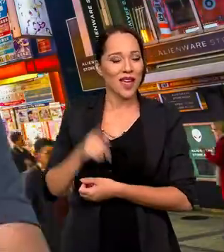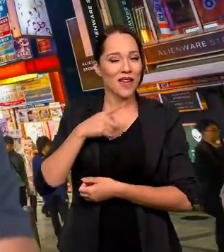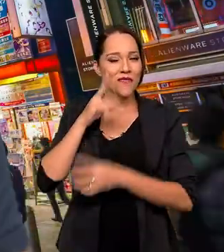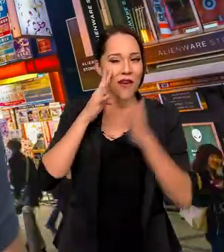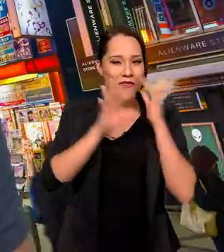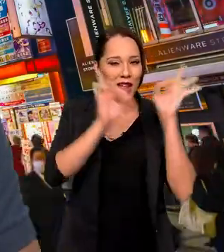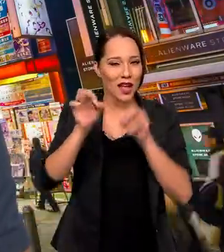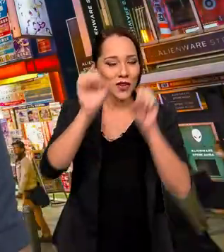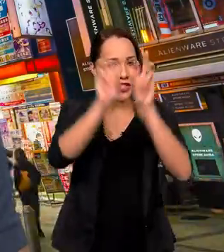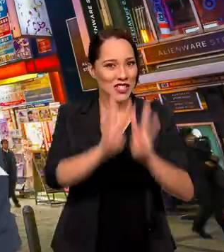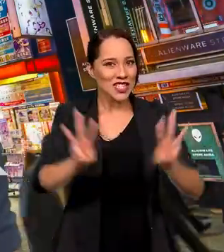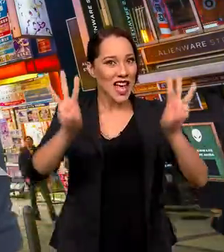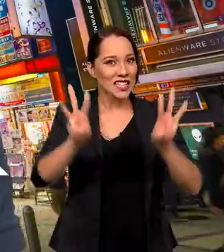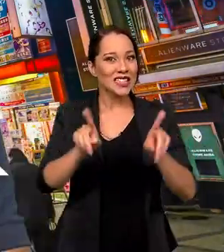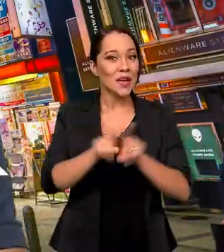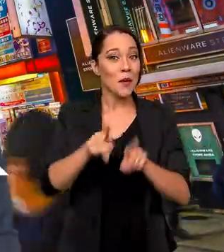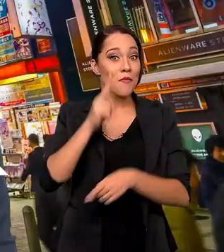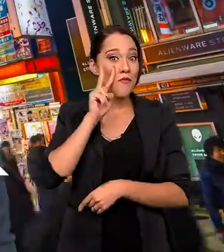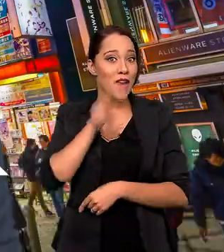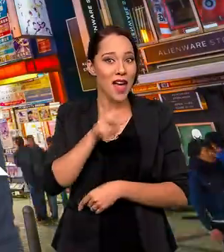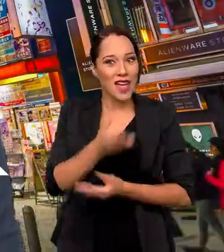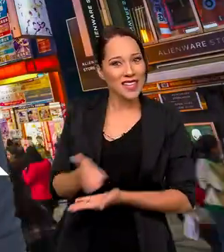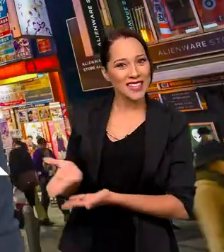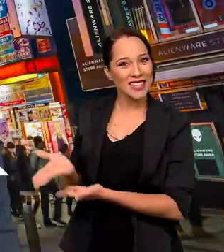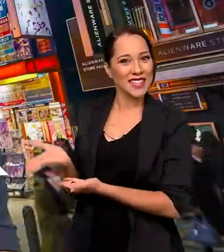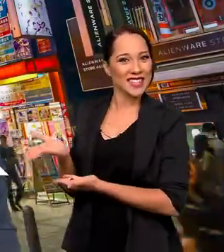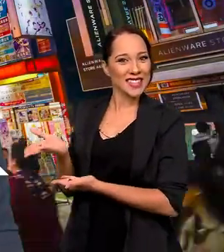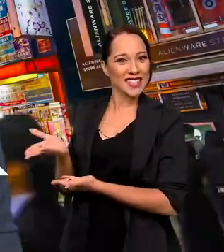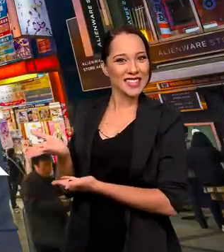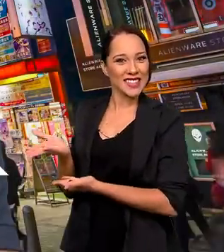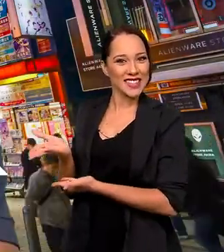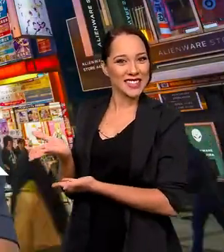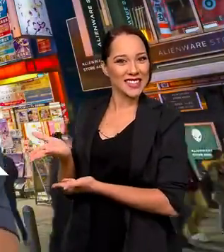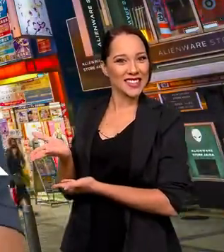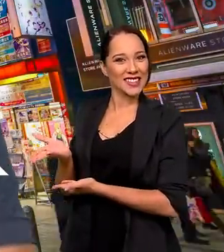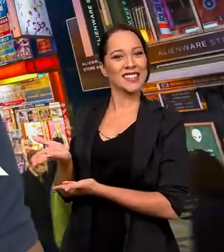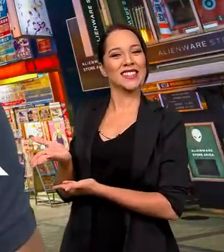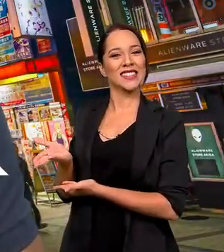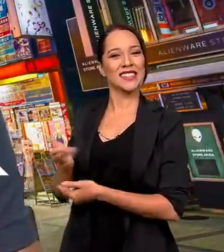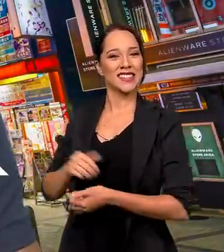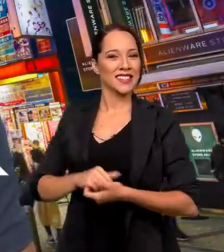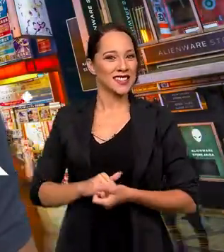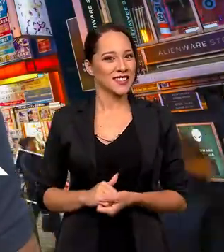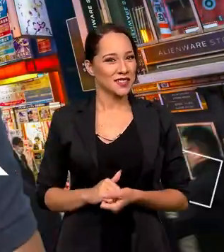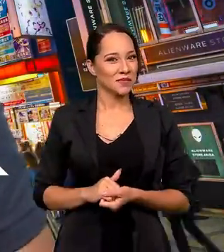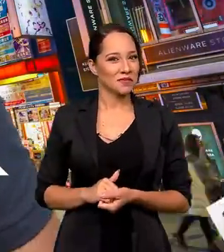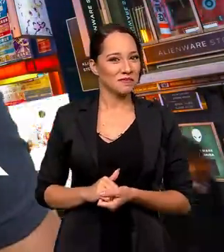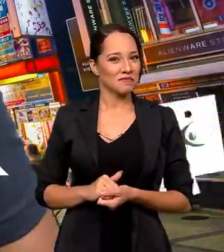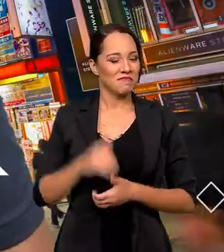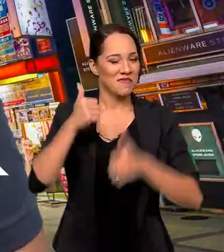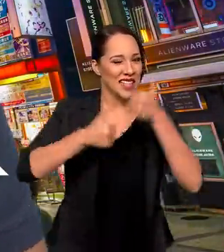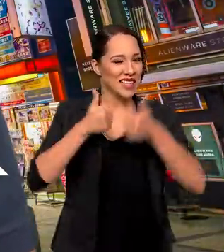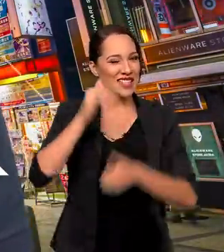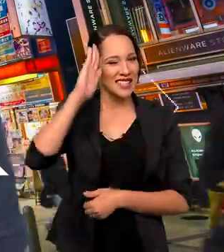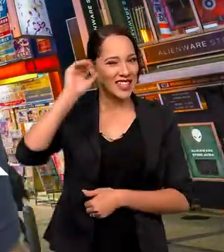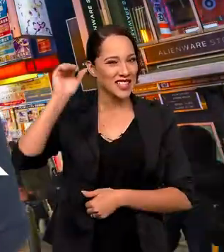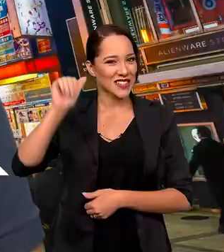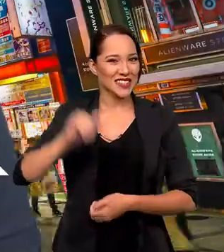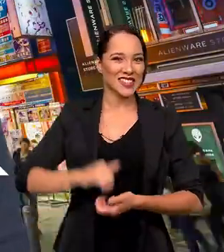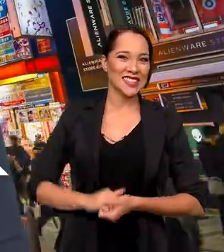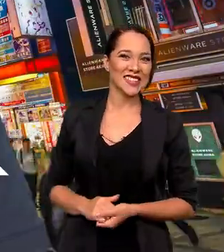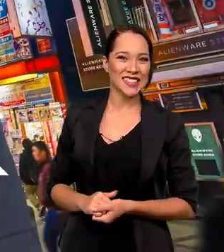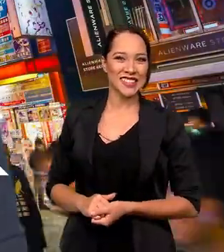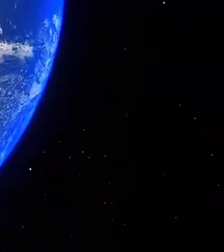e dá um pulo lá no nosso site. O endereço é agenciabrasil.ebc.com.br. Valeu, galera.